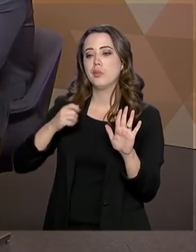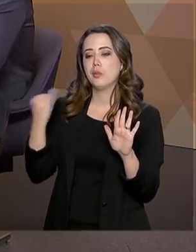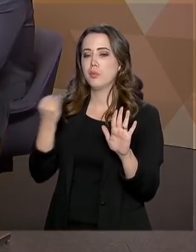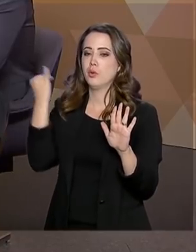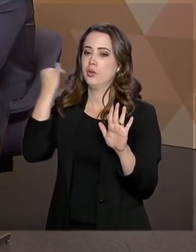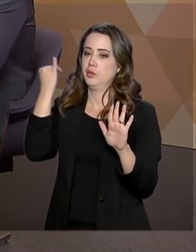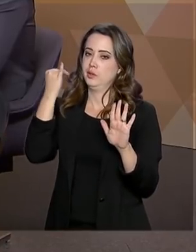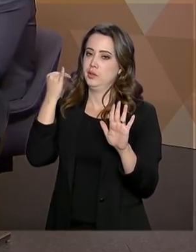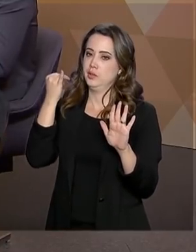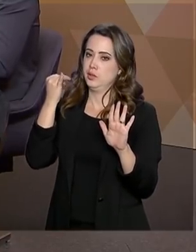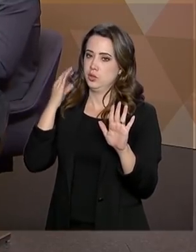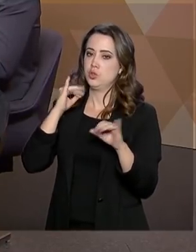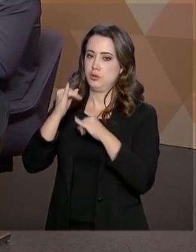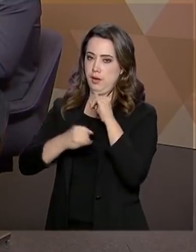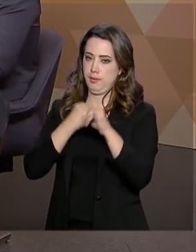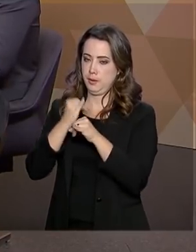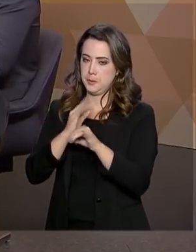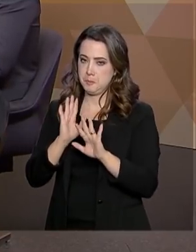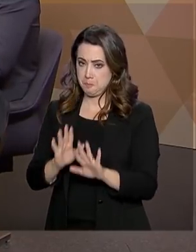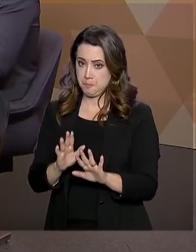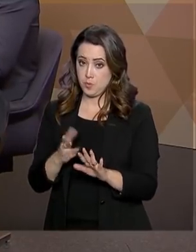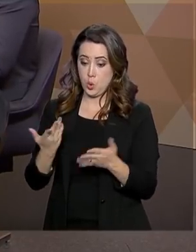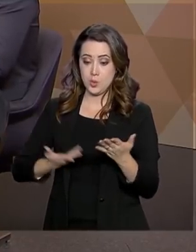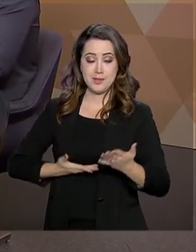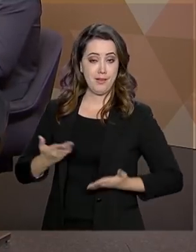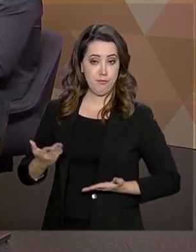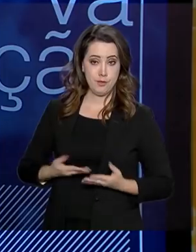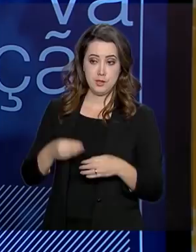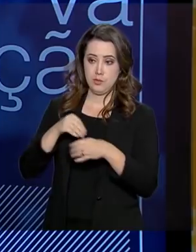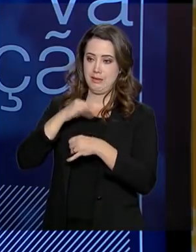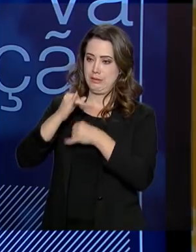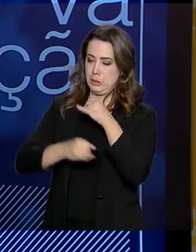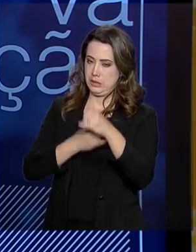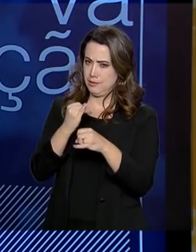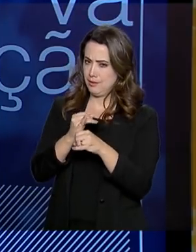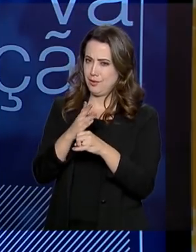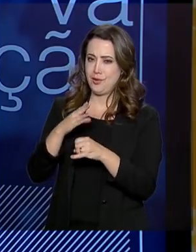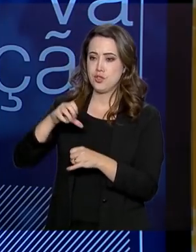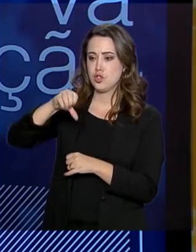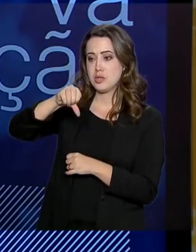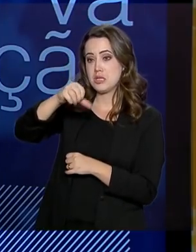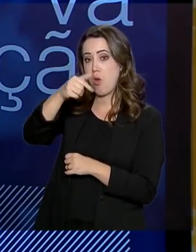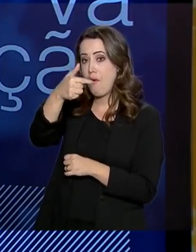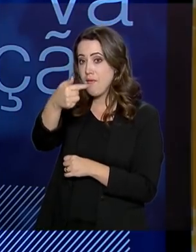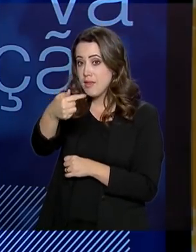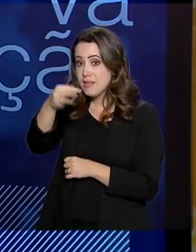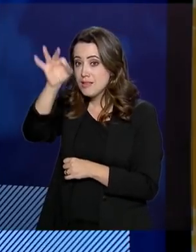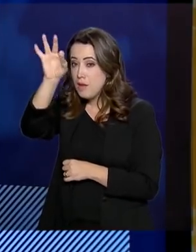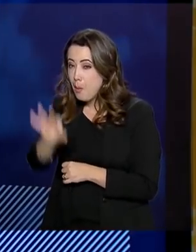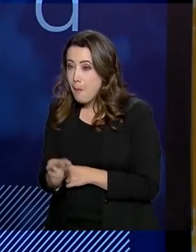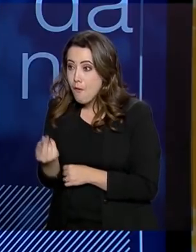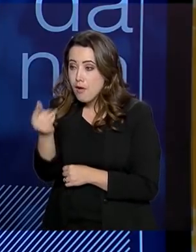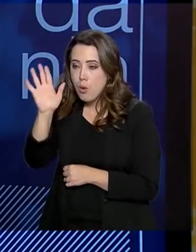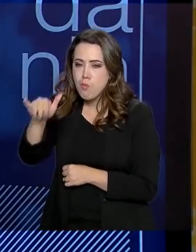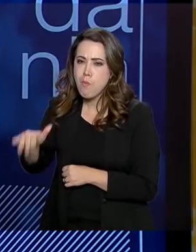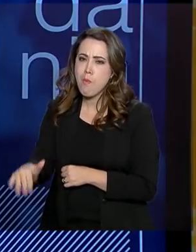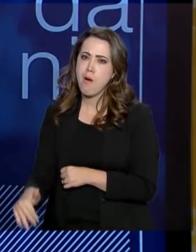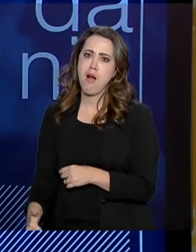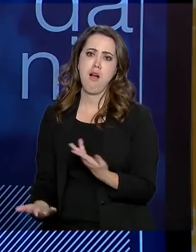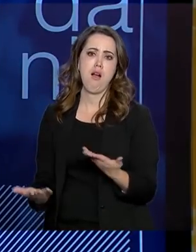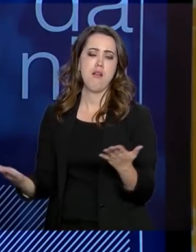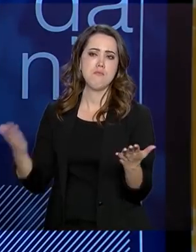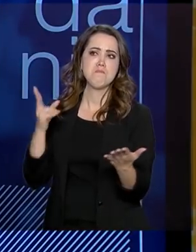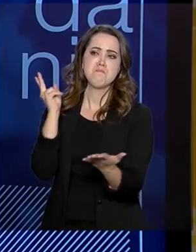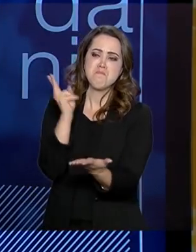serviço digital oferecido num canal digital, ele é 97% mais barato do que o mesmo